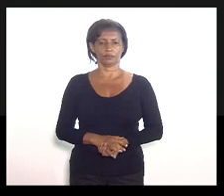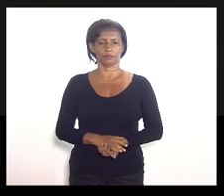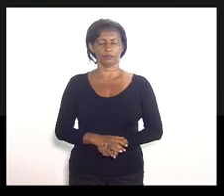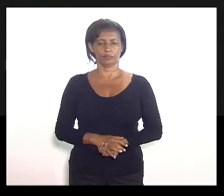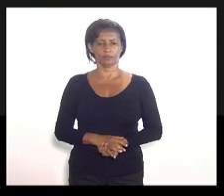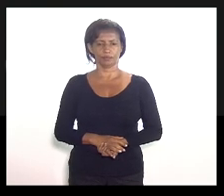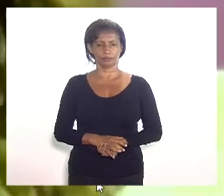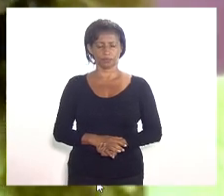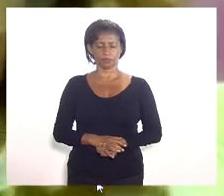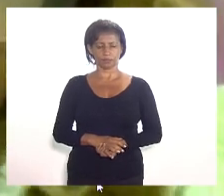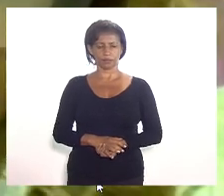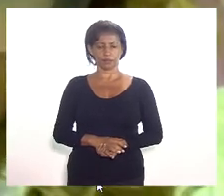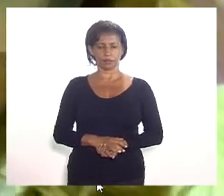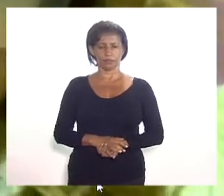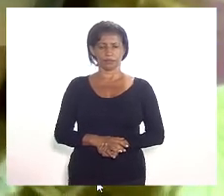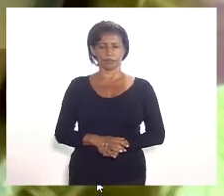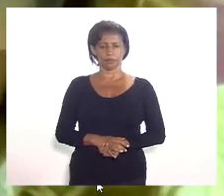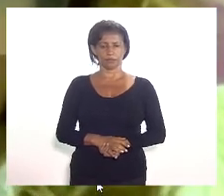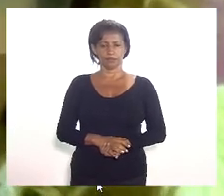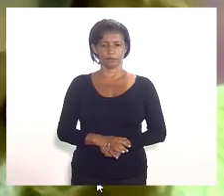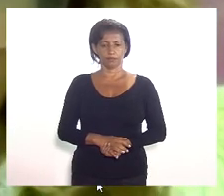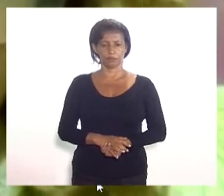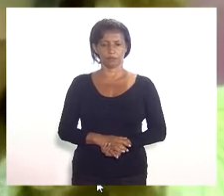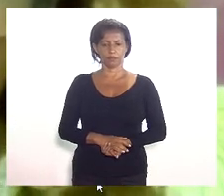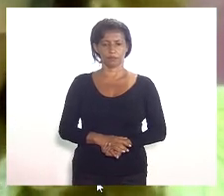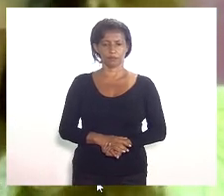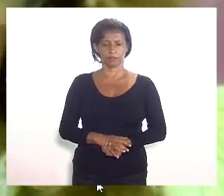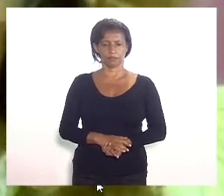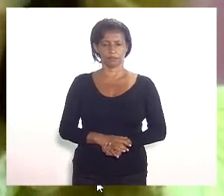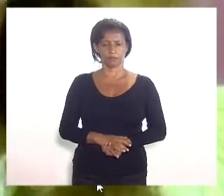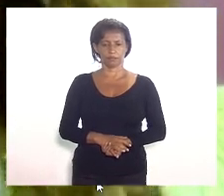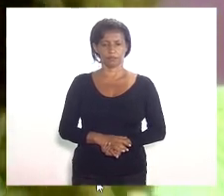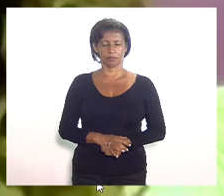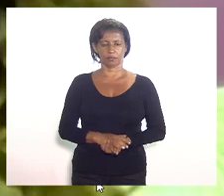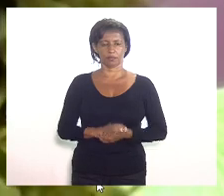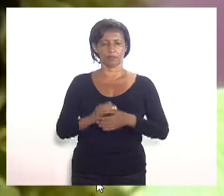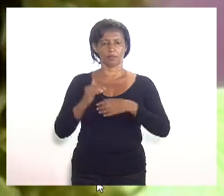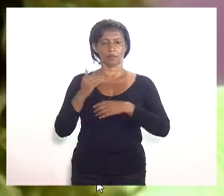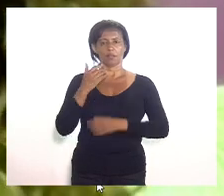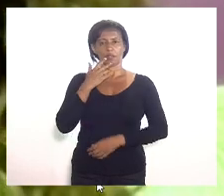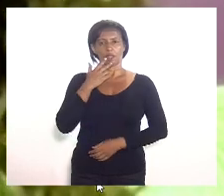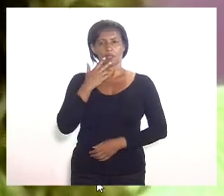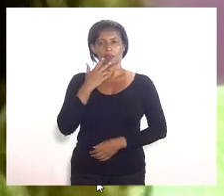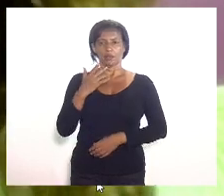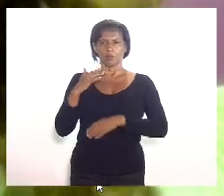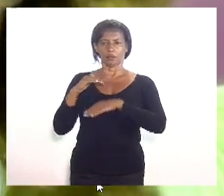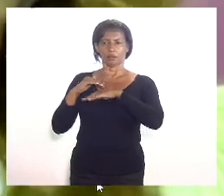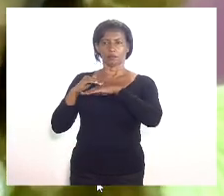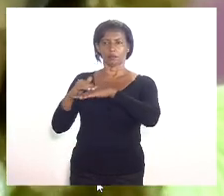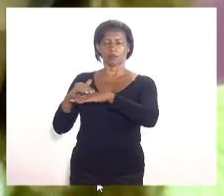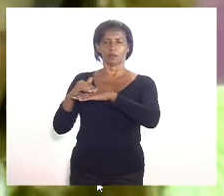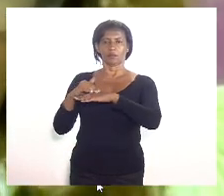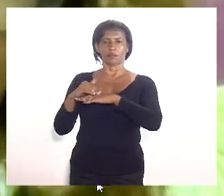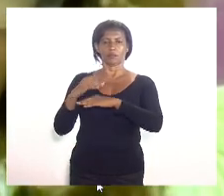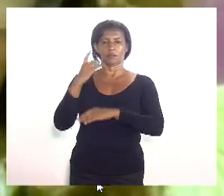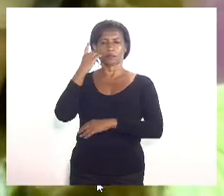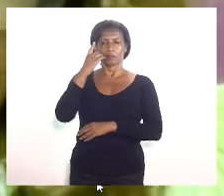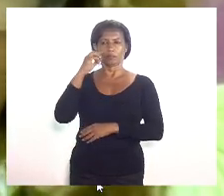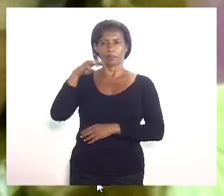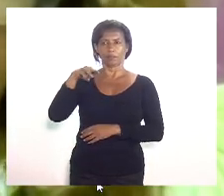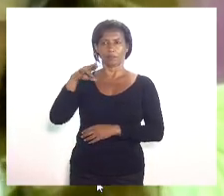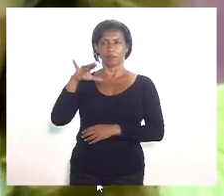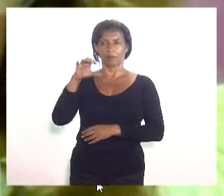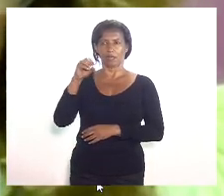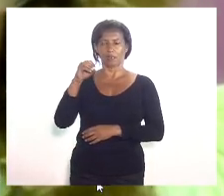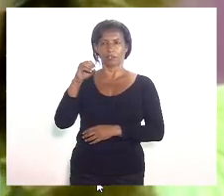Presidente, eu queria ponderar com o deputado Márcio Pacheco a emenda número 4, até de minha